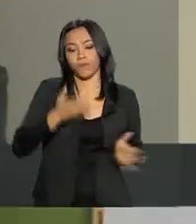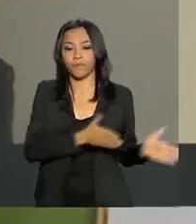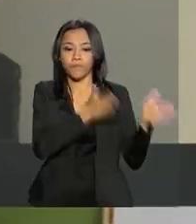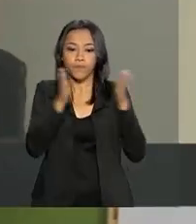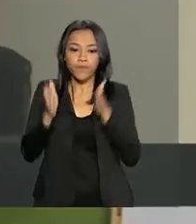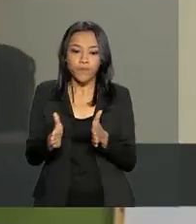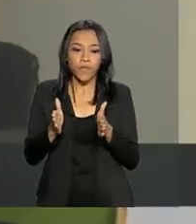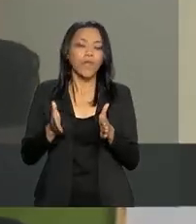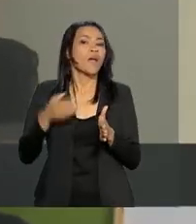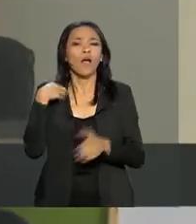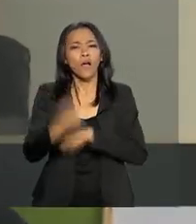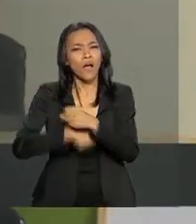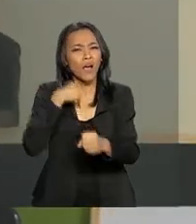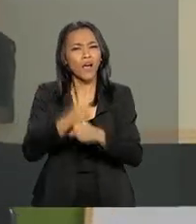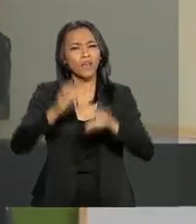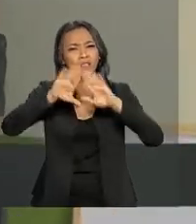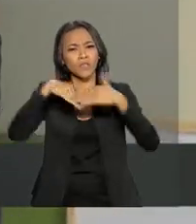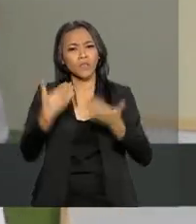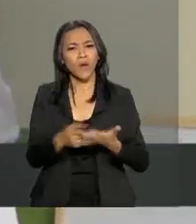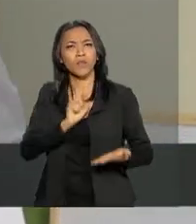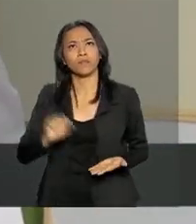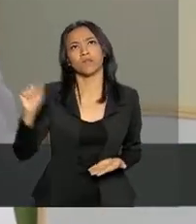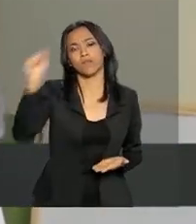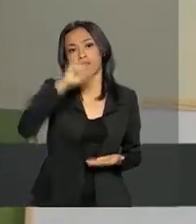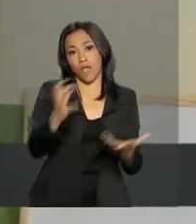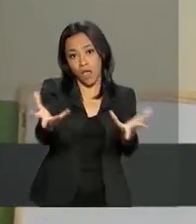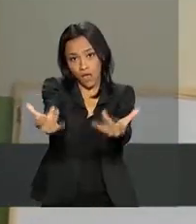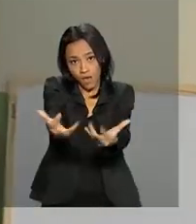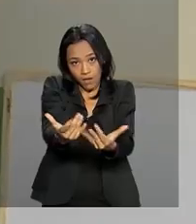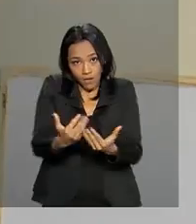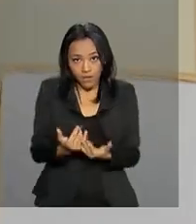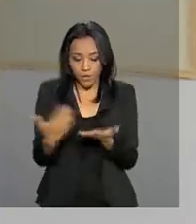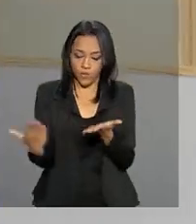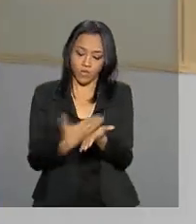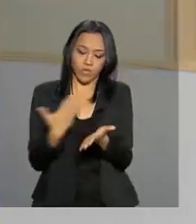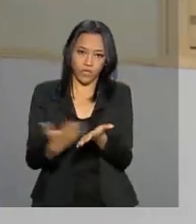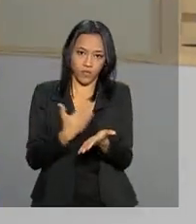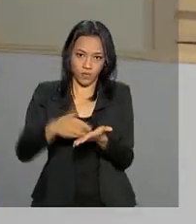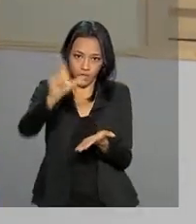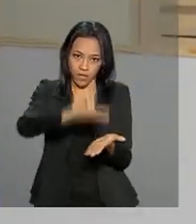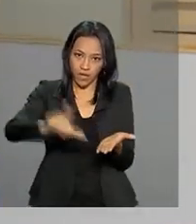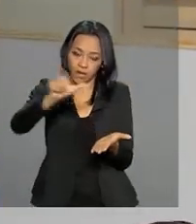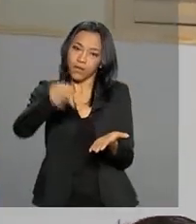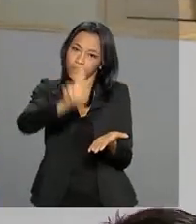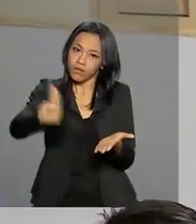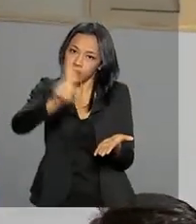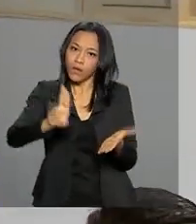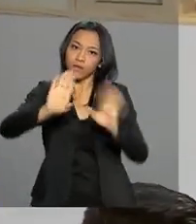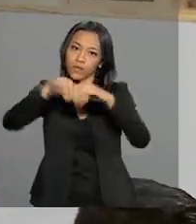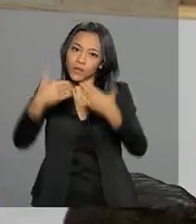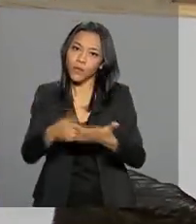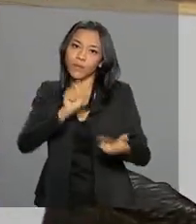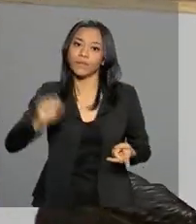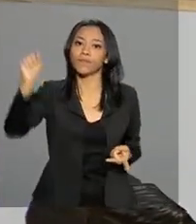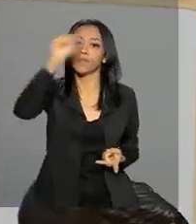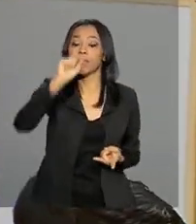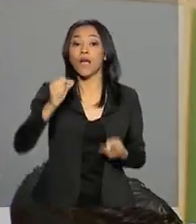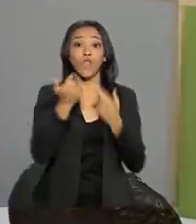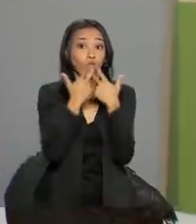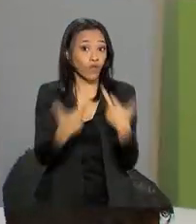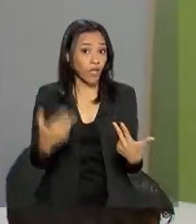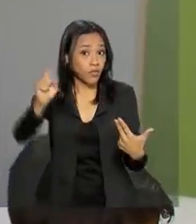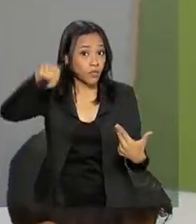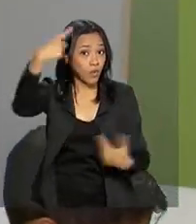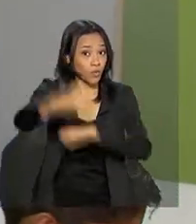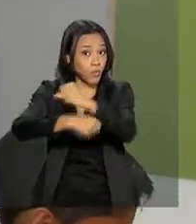as escolas públicas recebem os livros literários que são usados em sala de aula. A novidade para o próximo ano